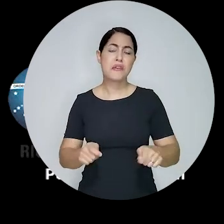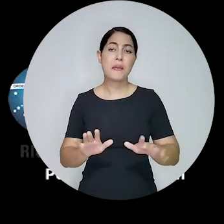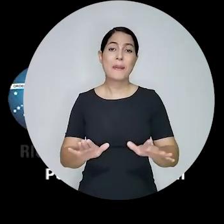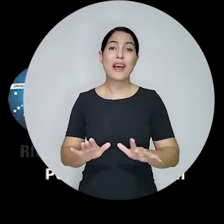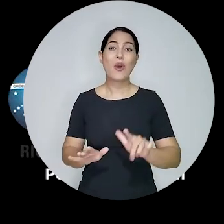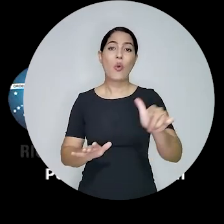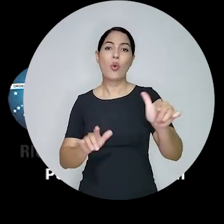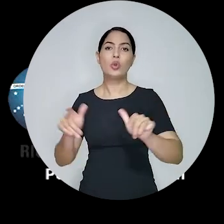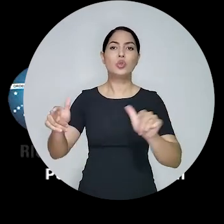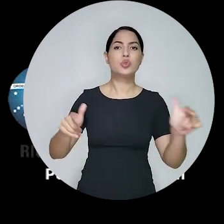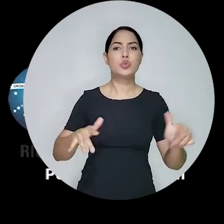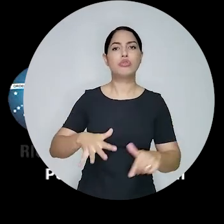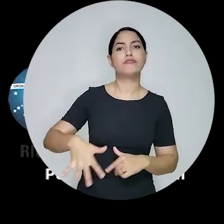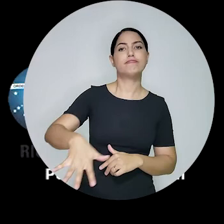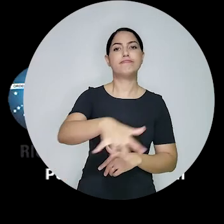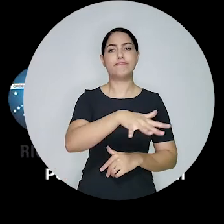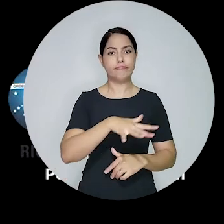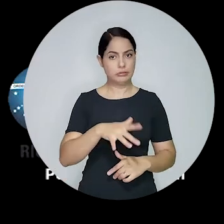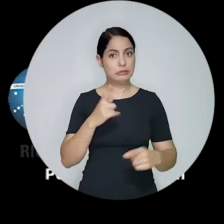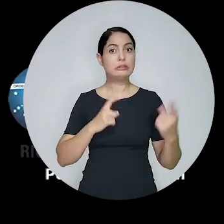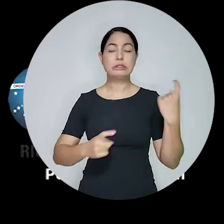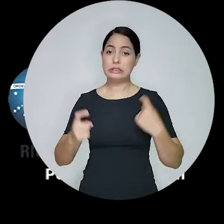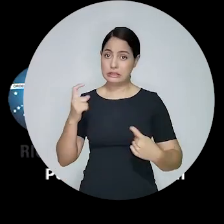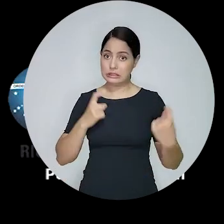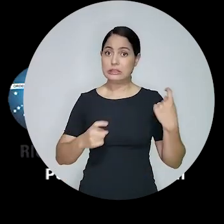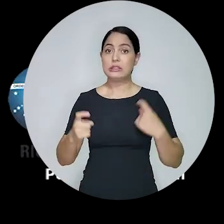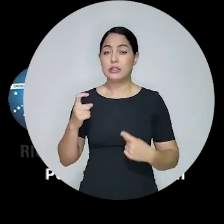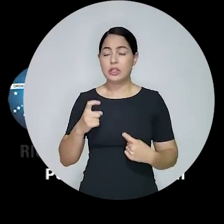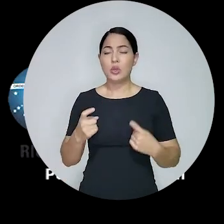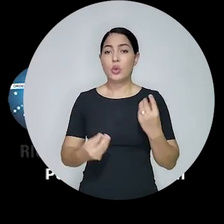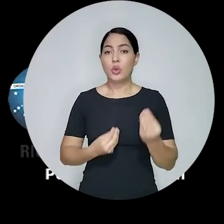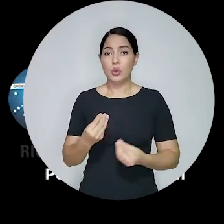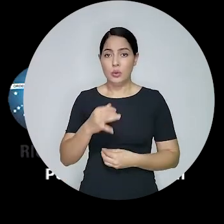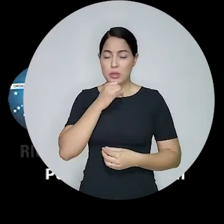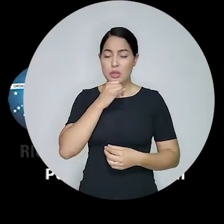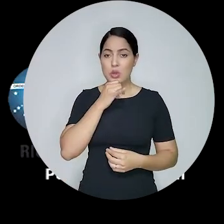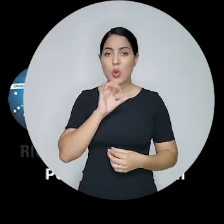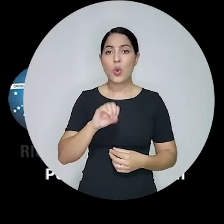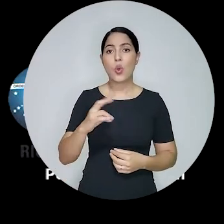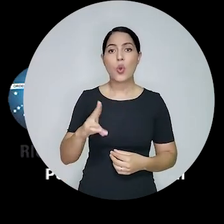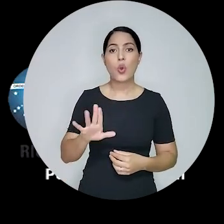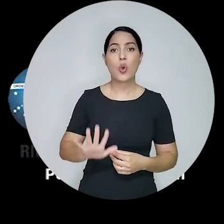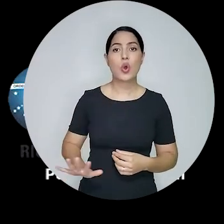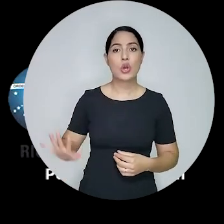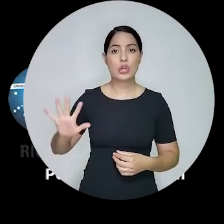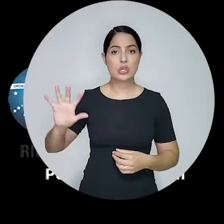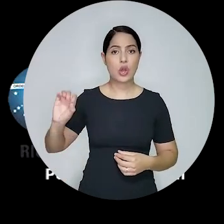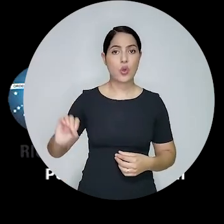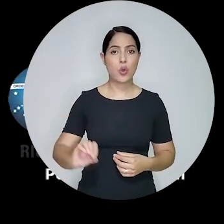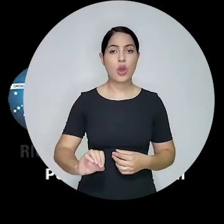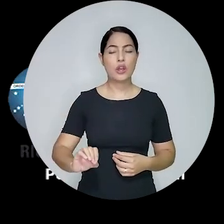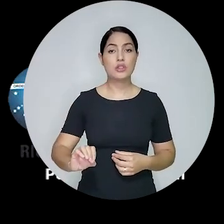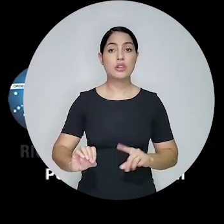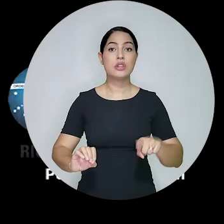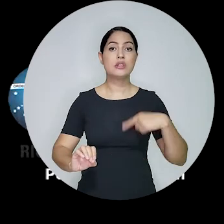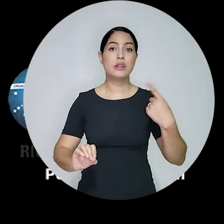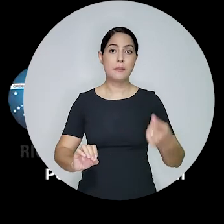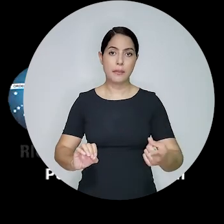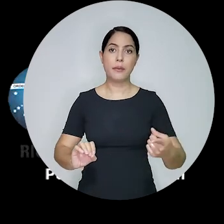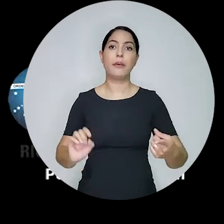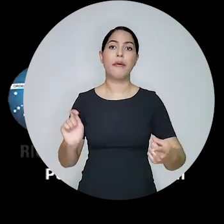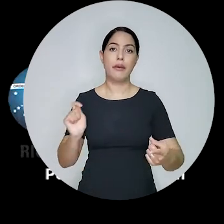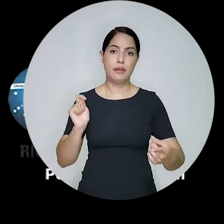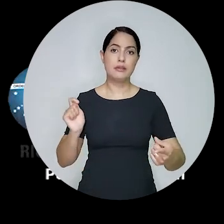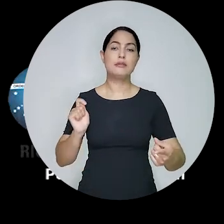na área litorânea, mostardas, enfim, do outro lado da Laguna dos Patos. Essa é uma linha, ou cruzar uma linha na parte